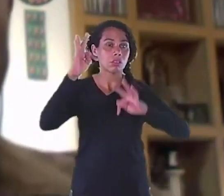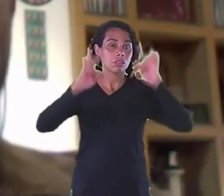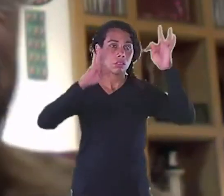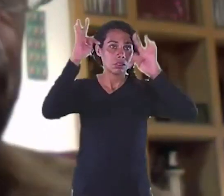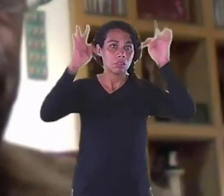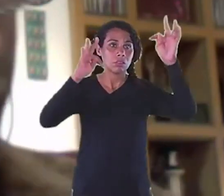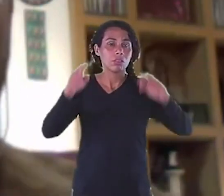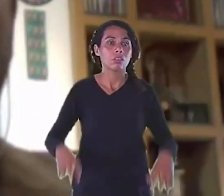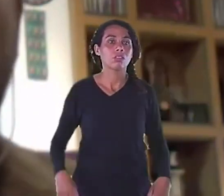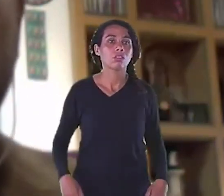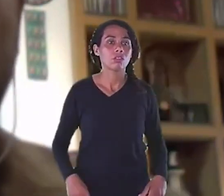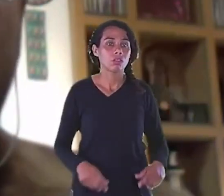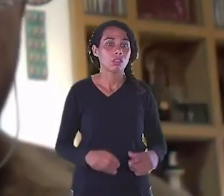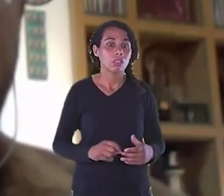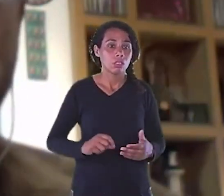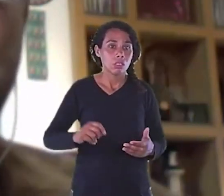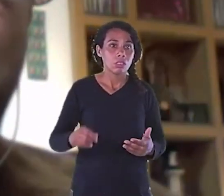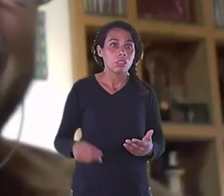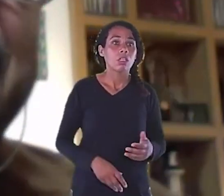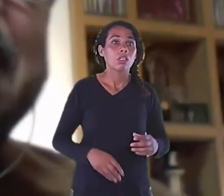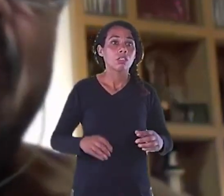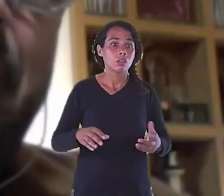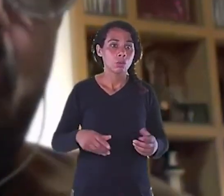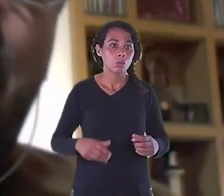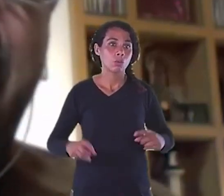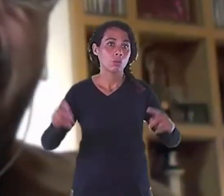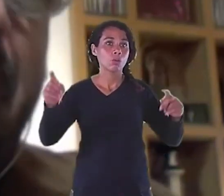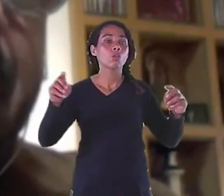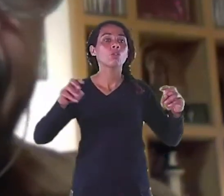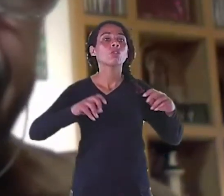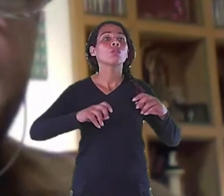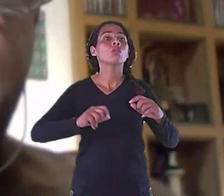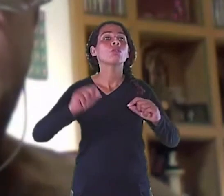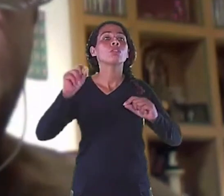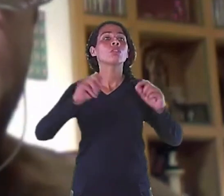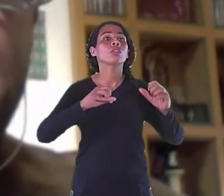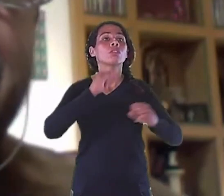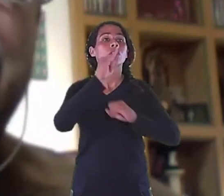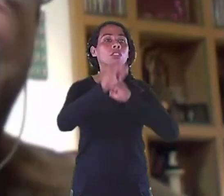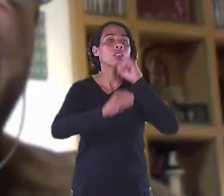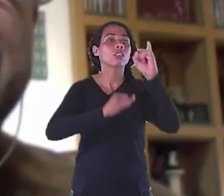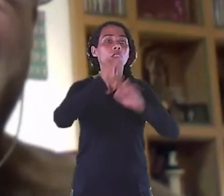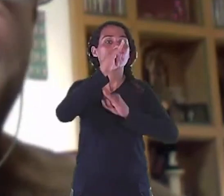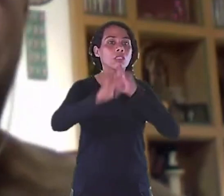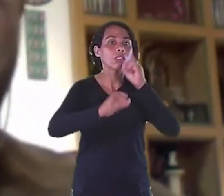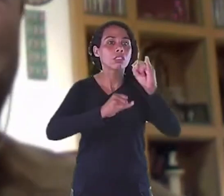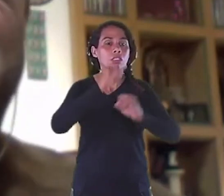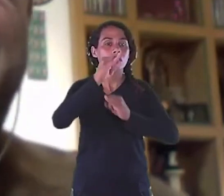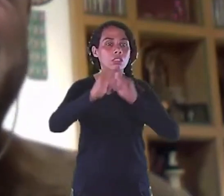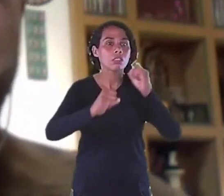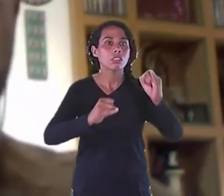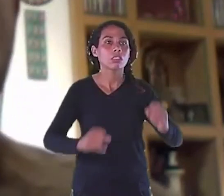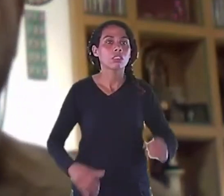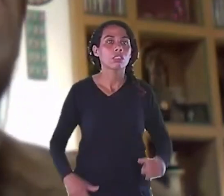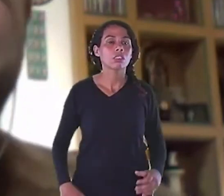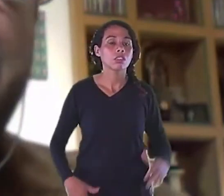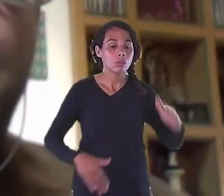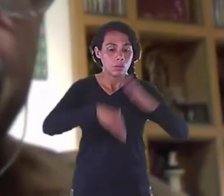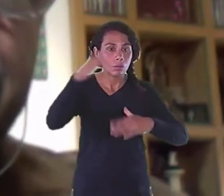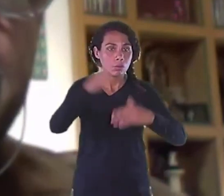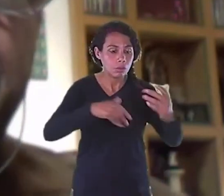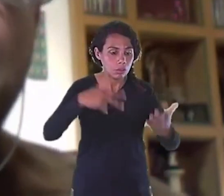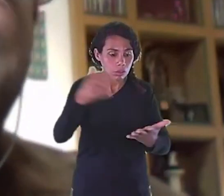A partir daí Tudo Passou também A ser design Que a A tradução de design Ao pé da letra Seria